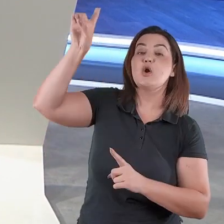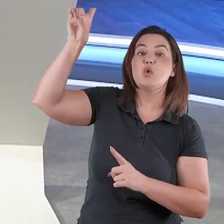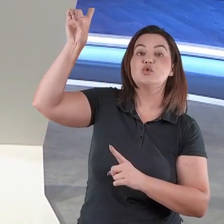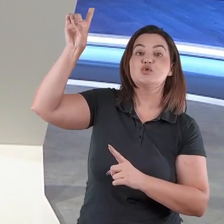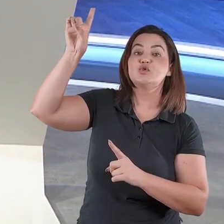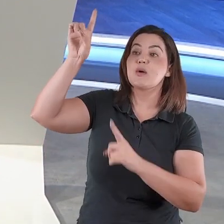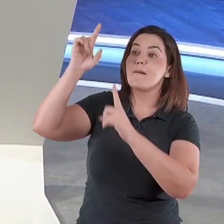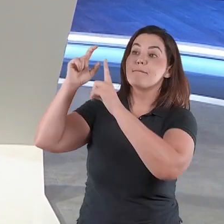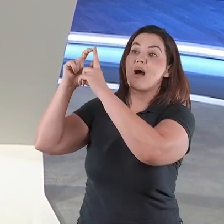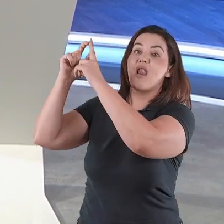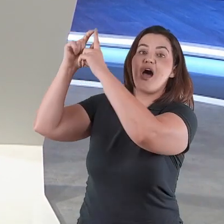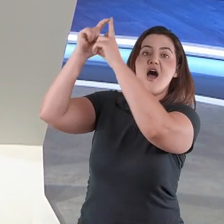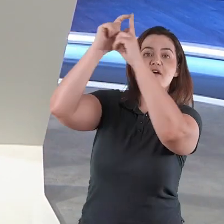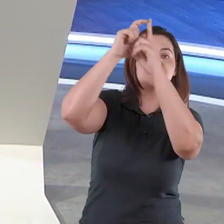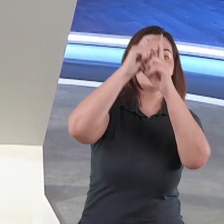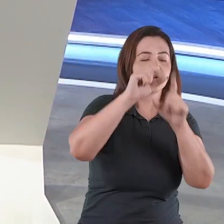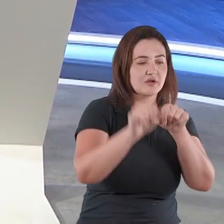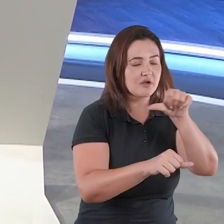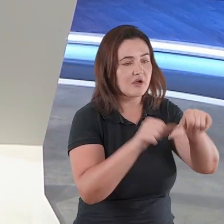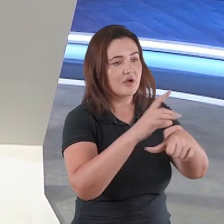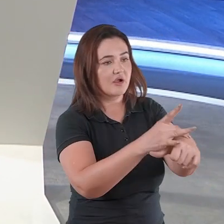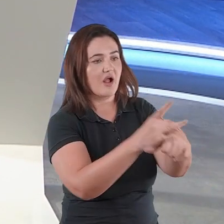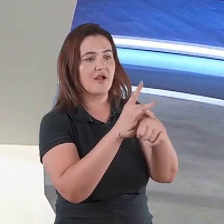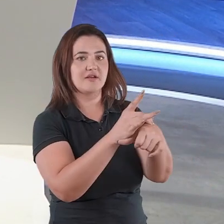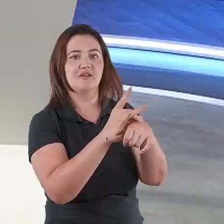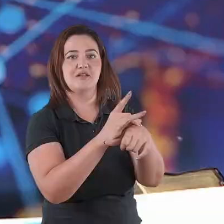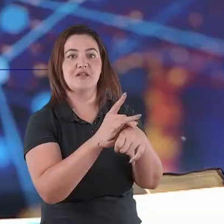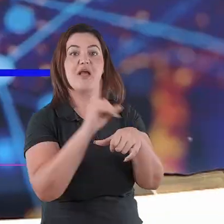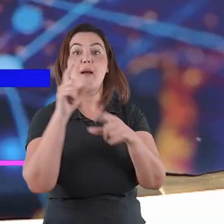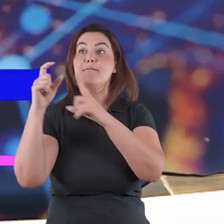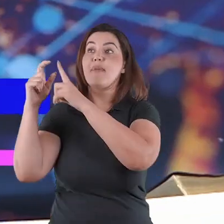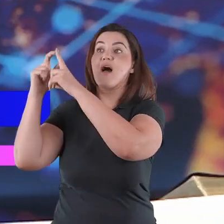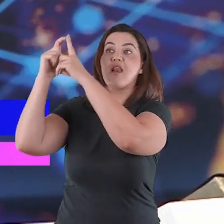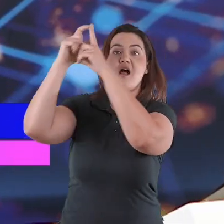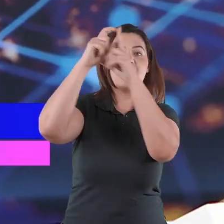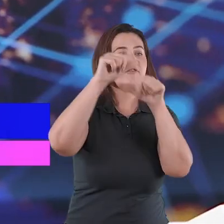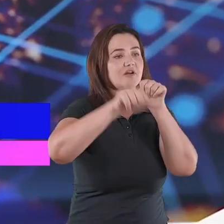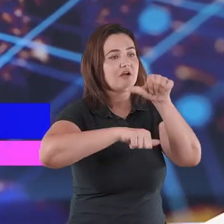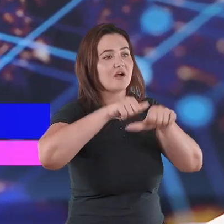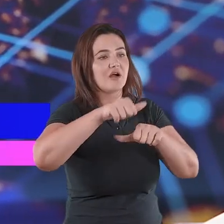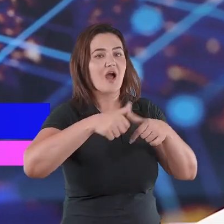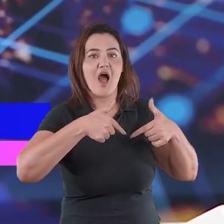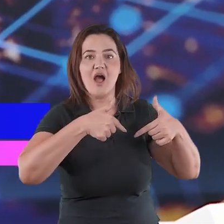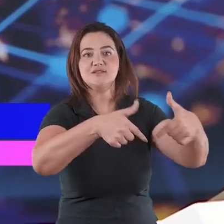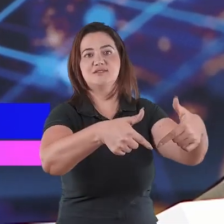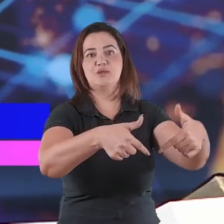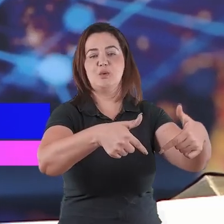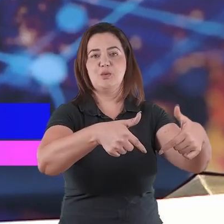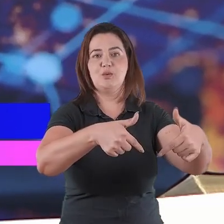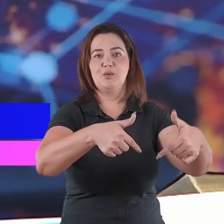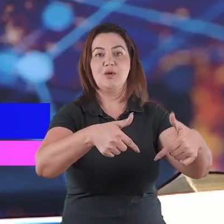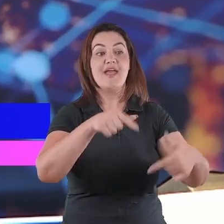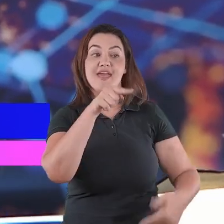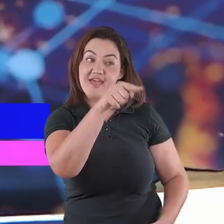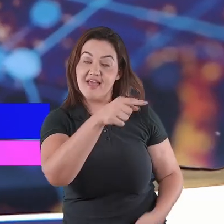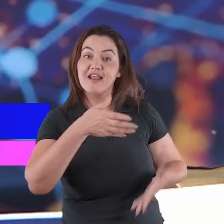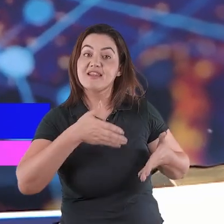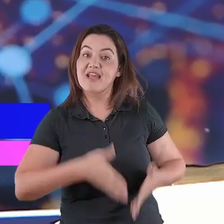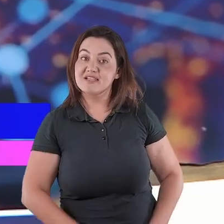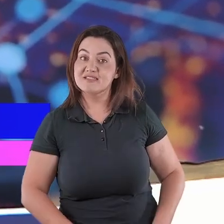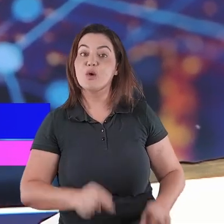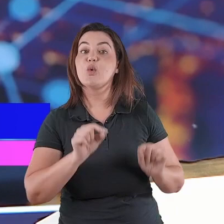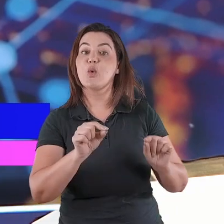ação, é a palavra de Deus praticada, ele que nasceu de uma virgem, ele que nasceu em Belém,